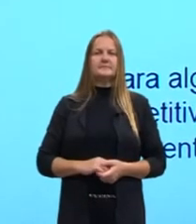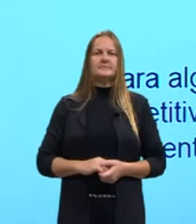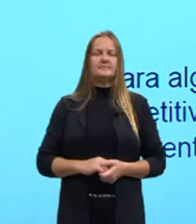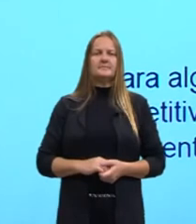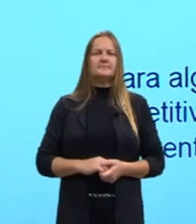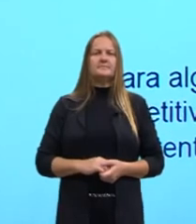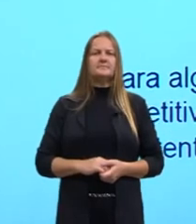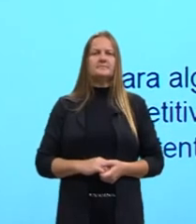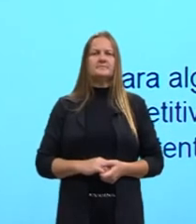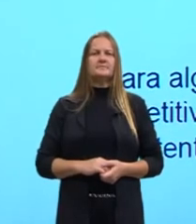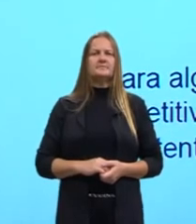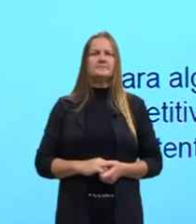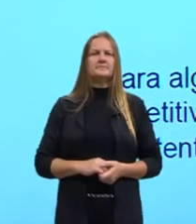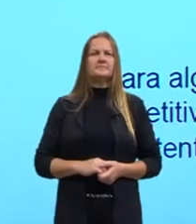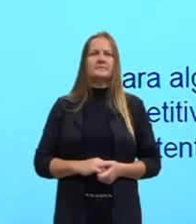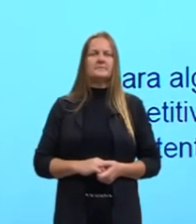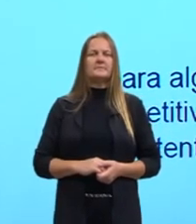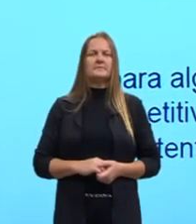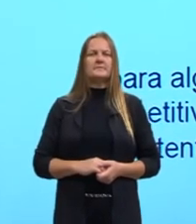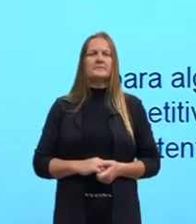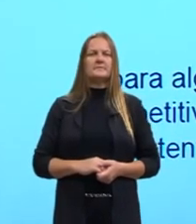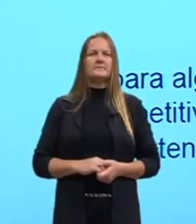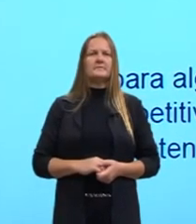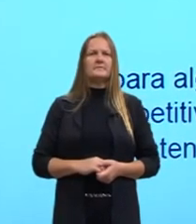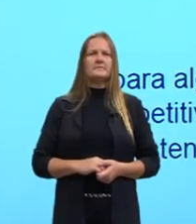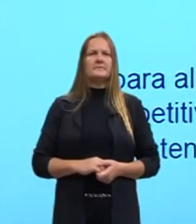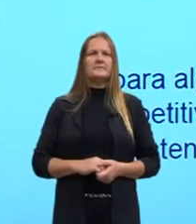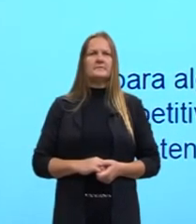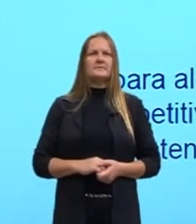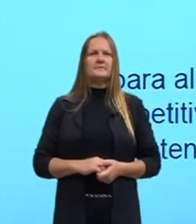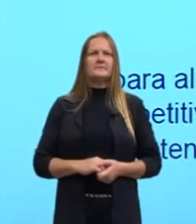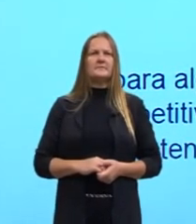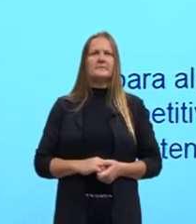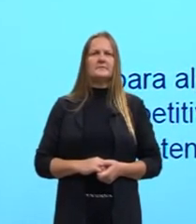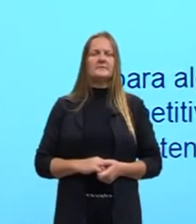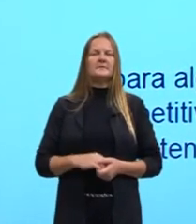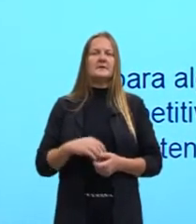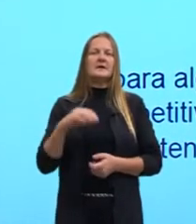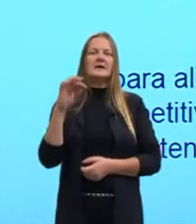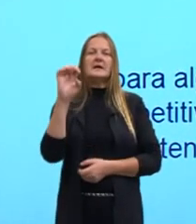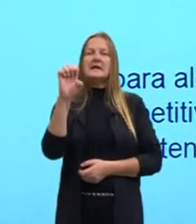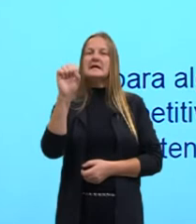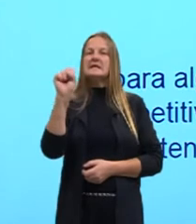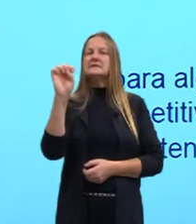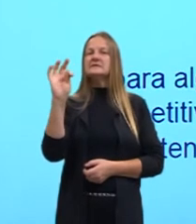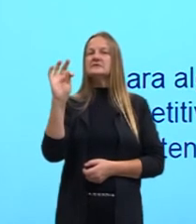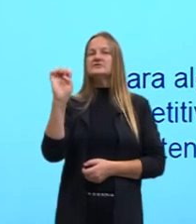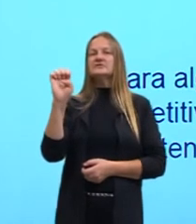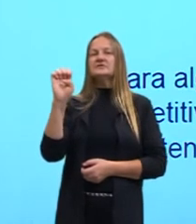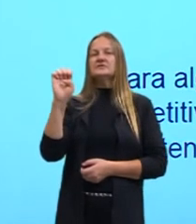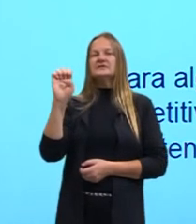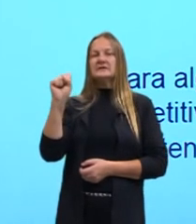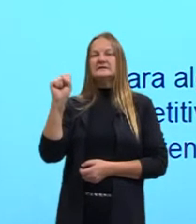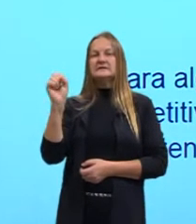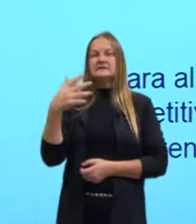This, plural, this significa estes e estas, those,